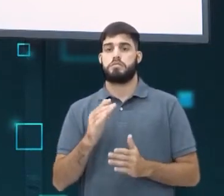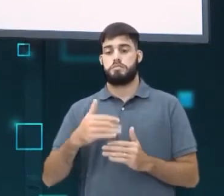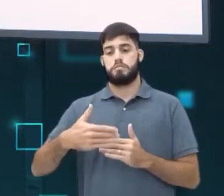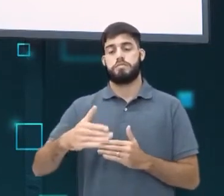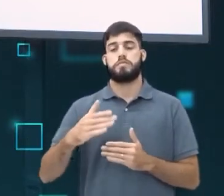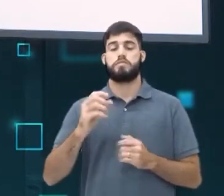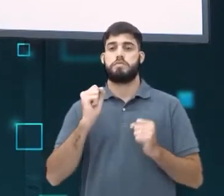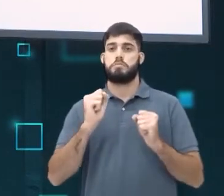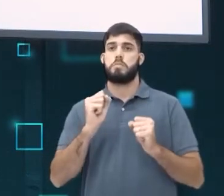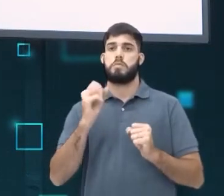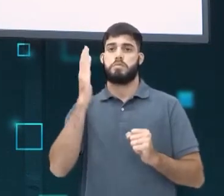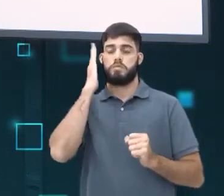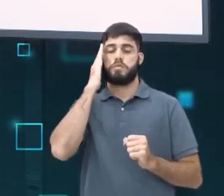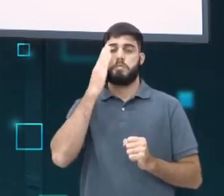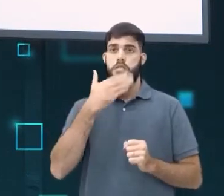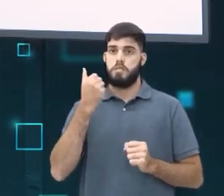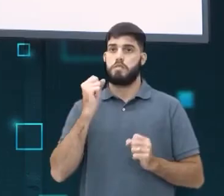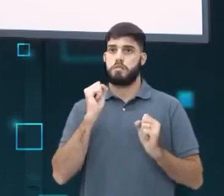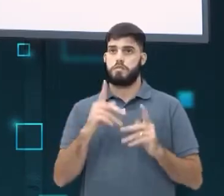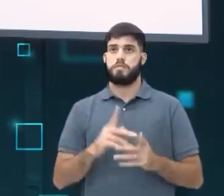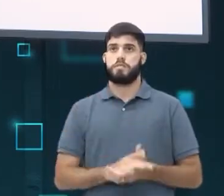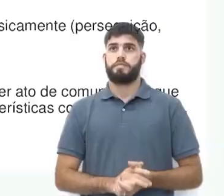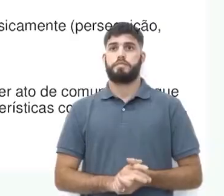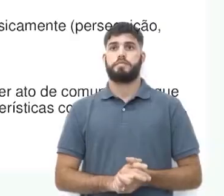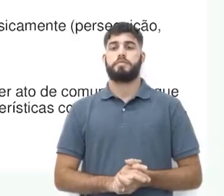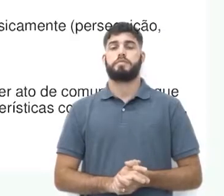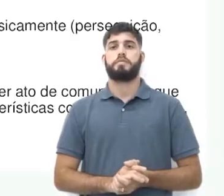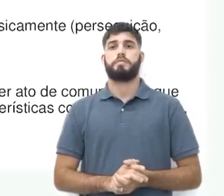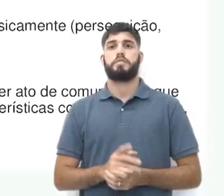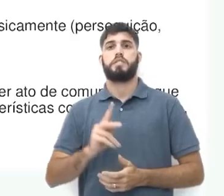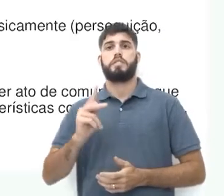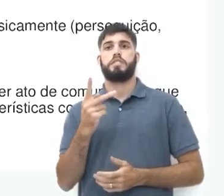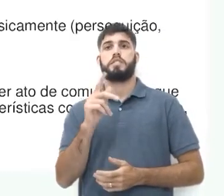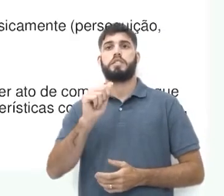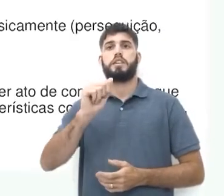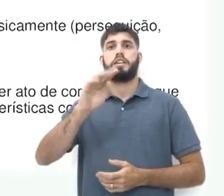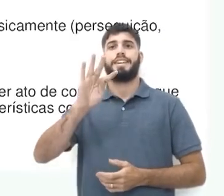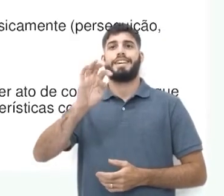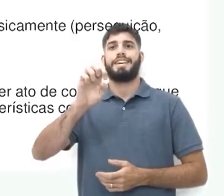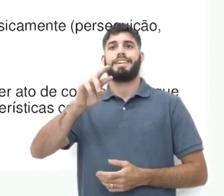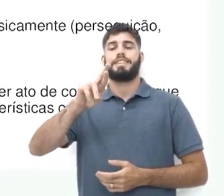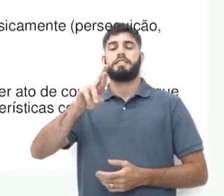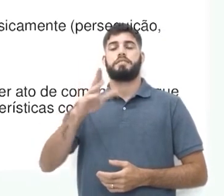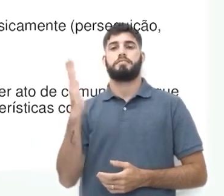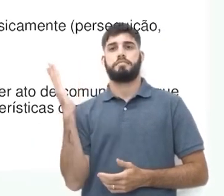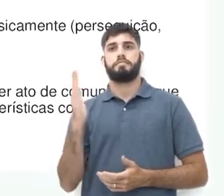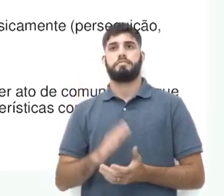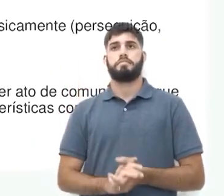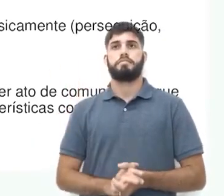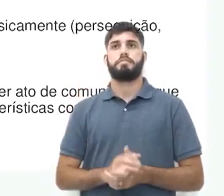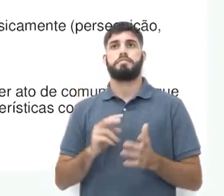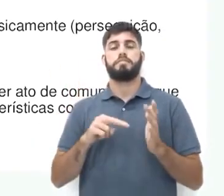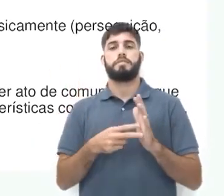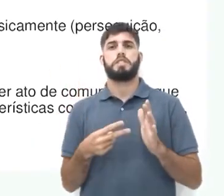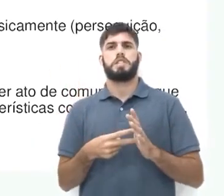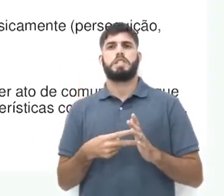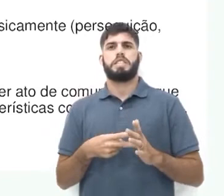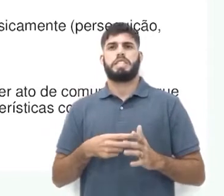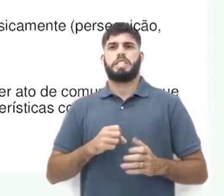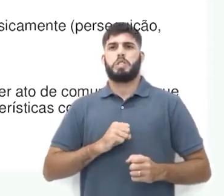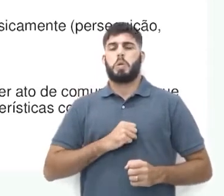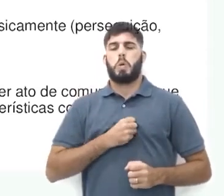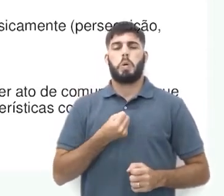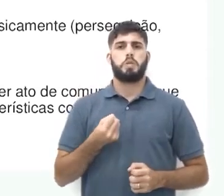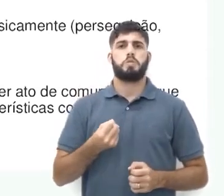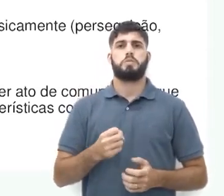na frente vocês tenham uma compreensão melhor. Começando com o hater. Hater significa odiador em